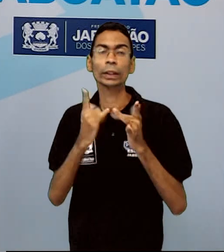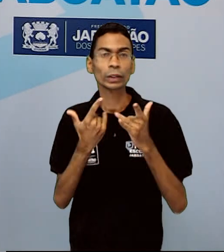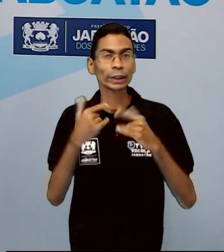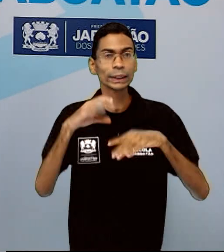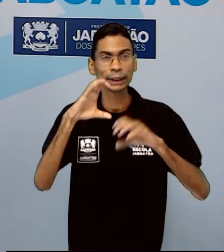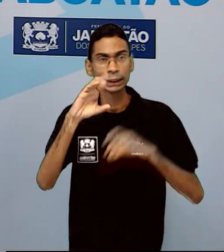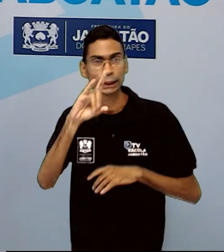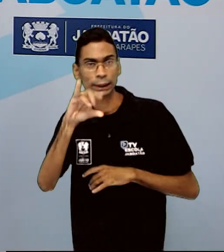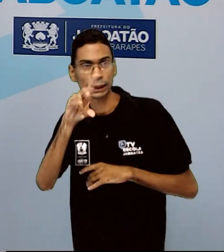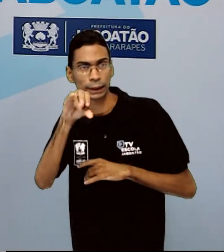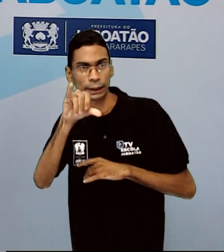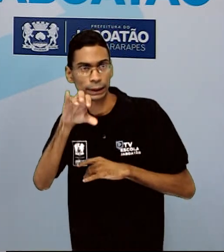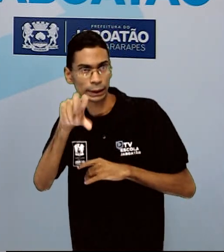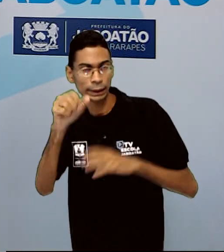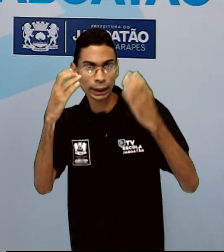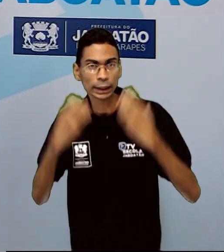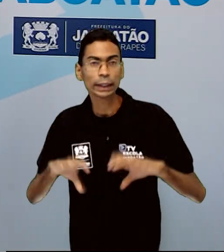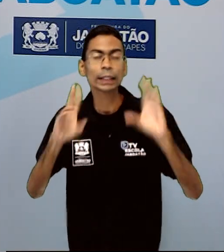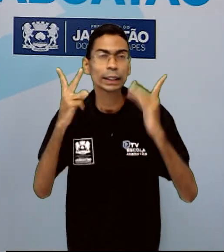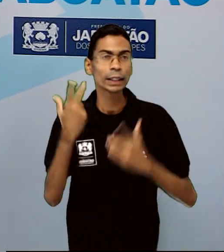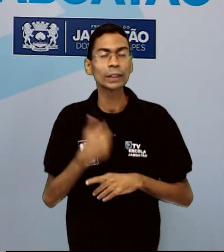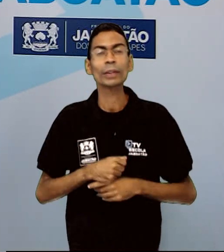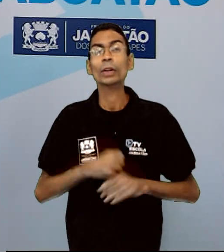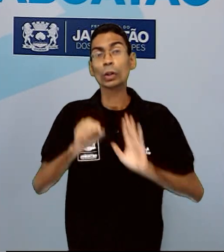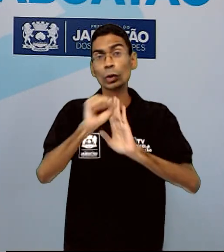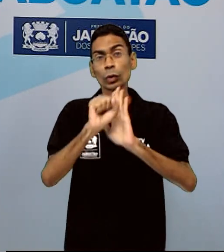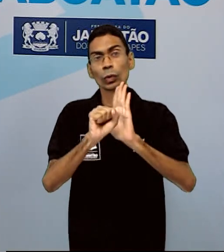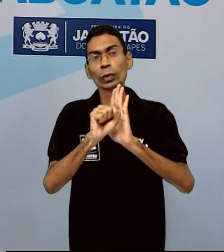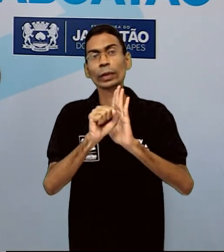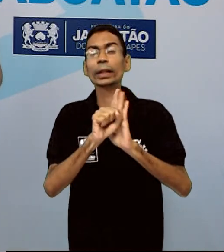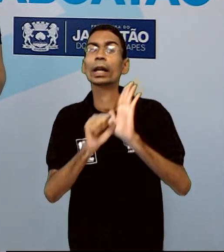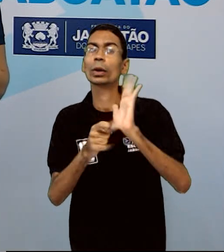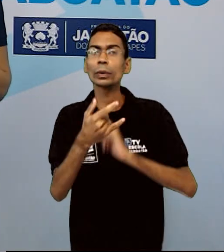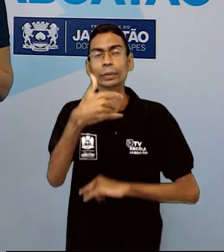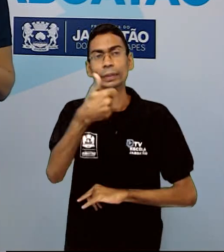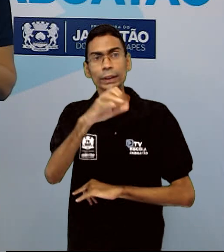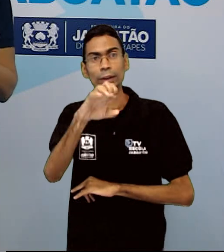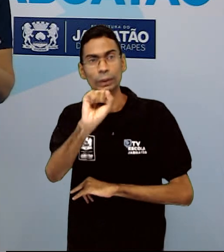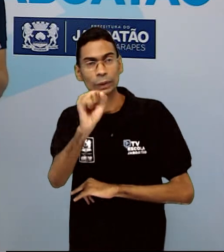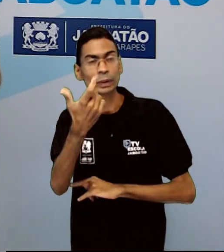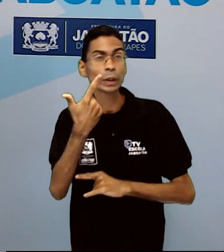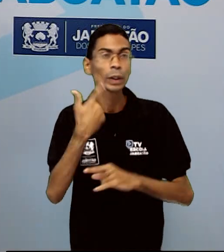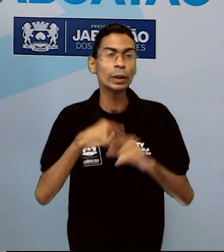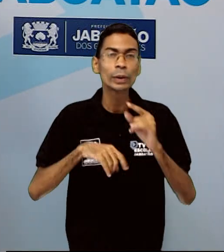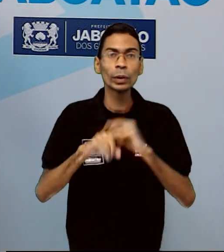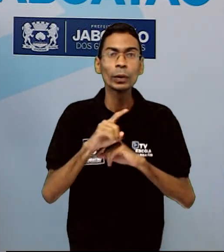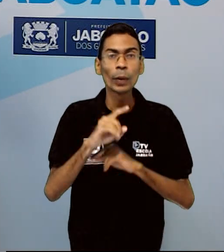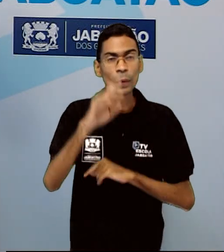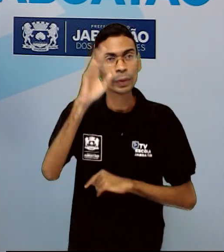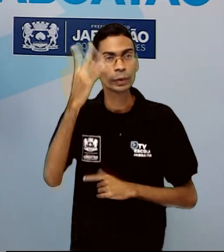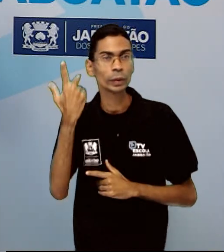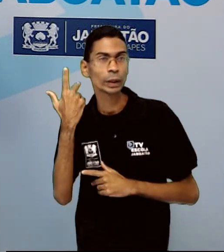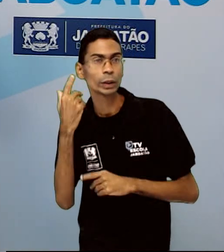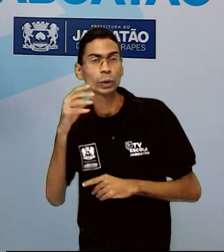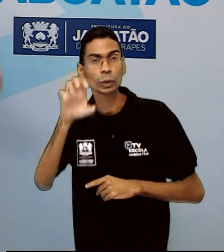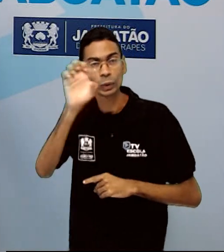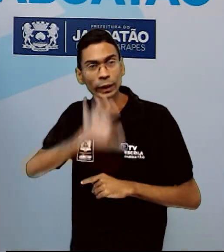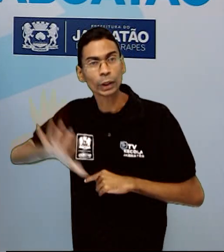17 e 18, a maioria dos estados europeus era governada por reis com poderes